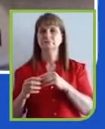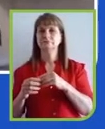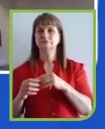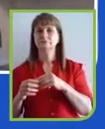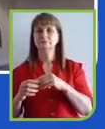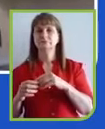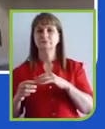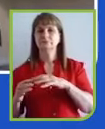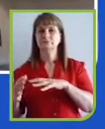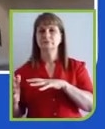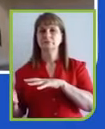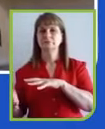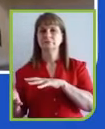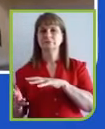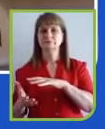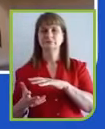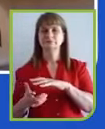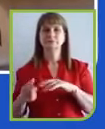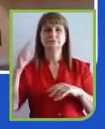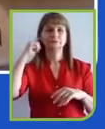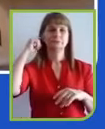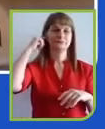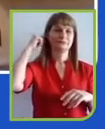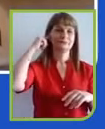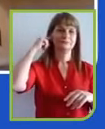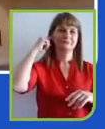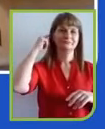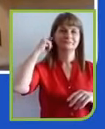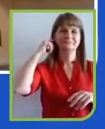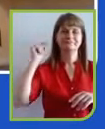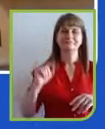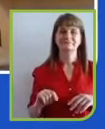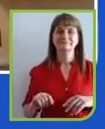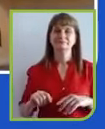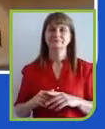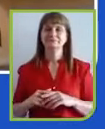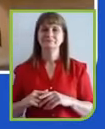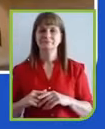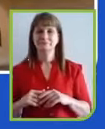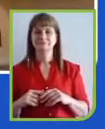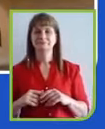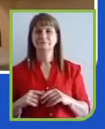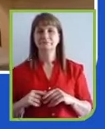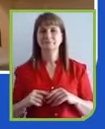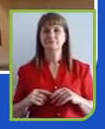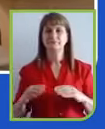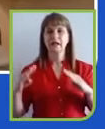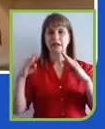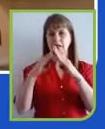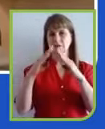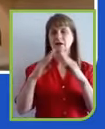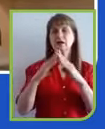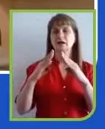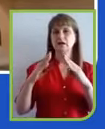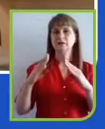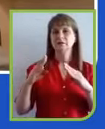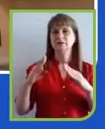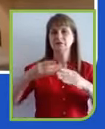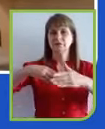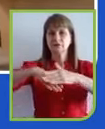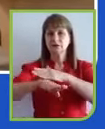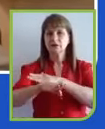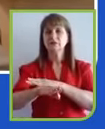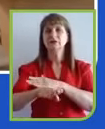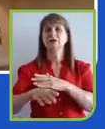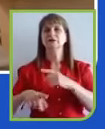de aparatos eletrônicos que, invariavelmente, nas nossas casas, geralmente ficam numa gaveta, depois de uma gaveta vão para